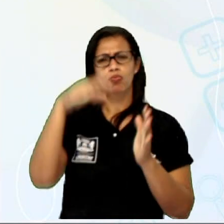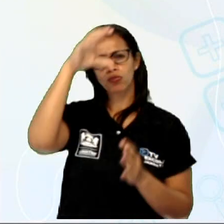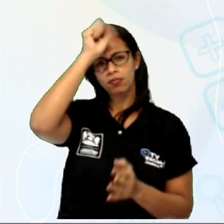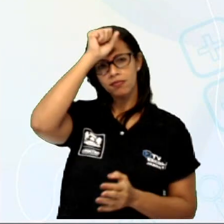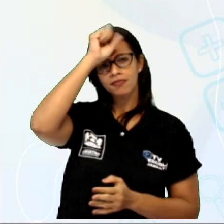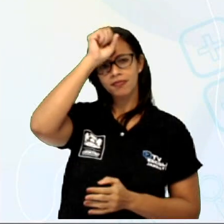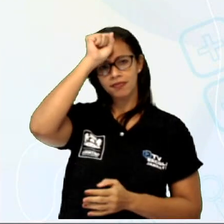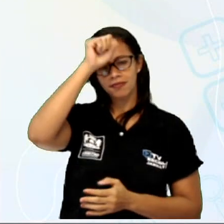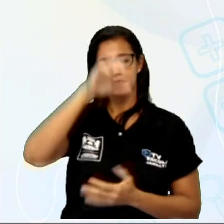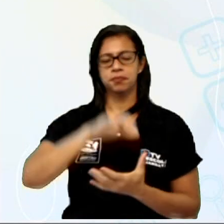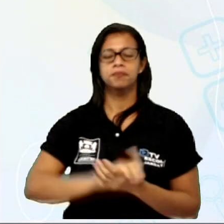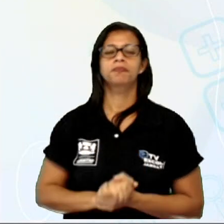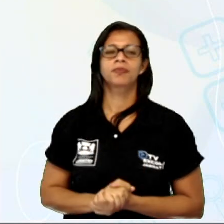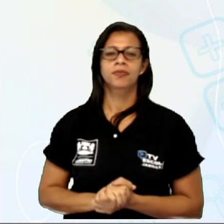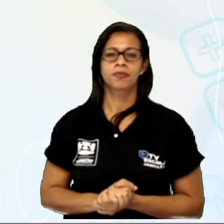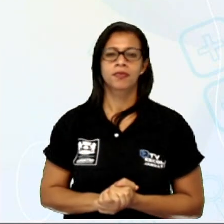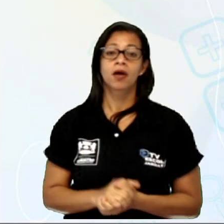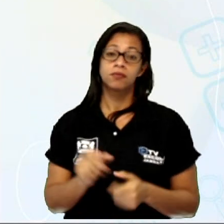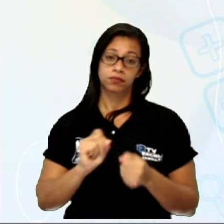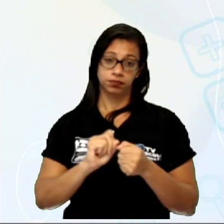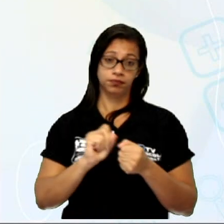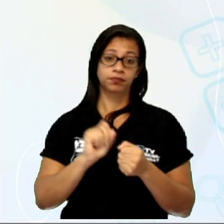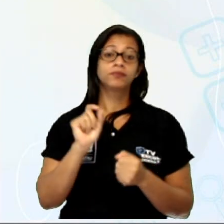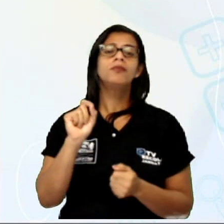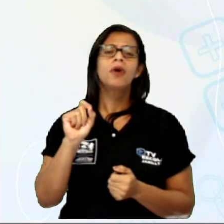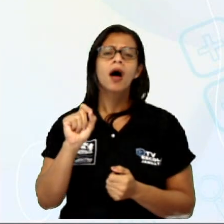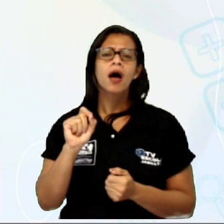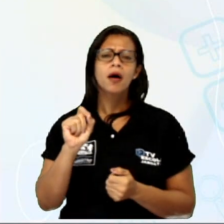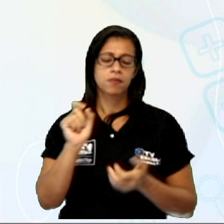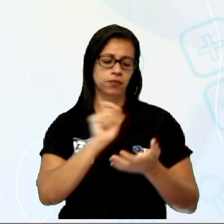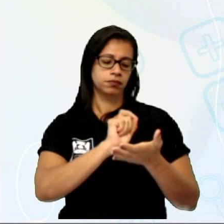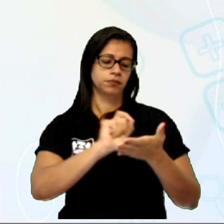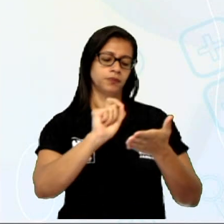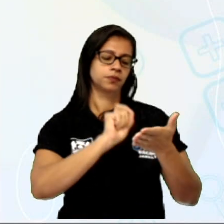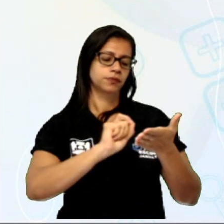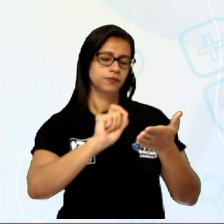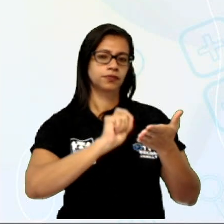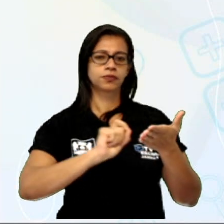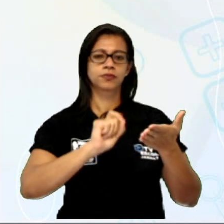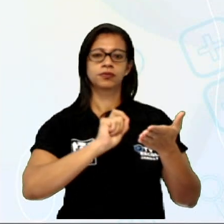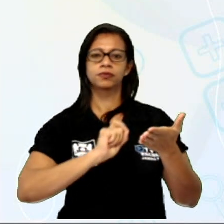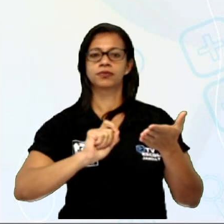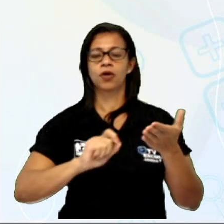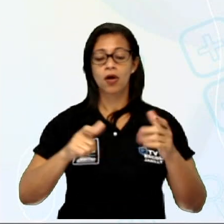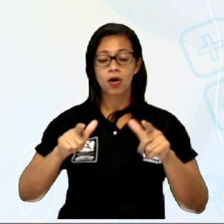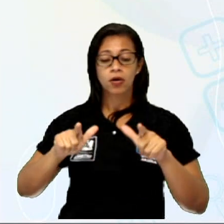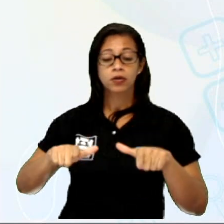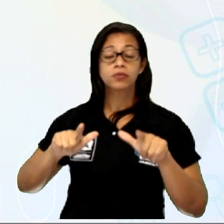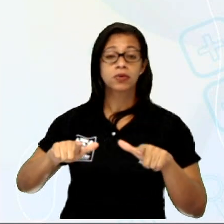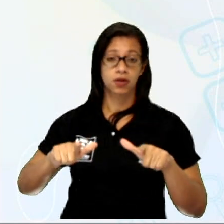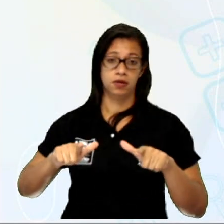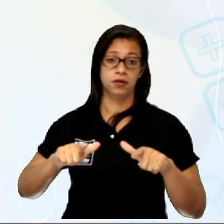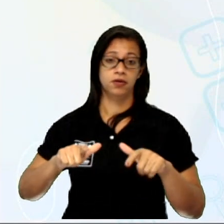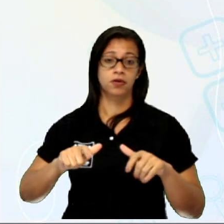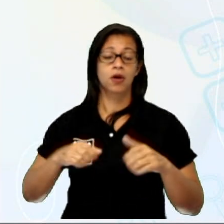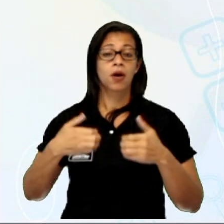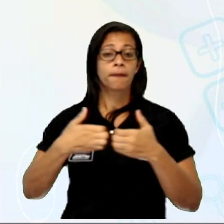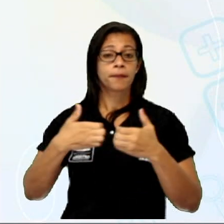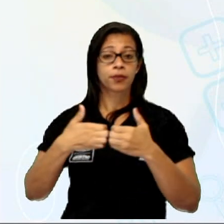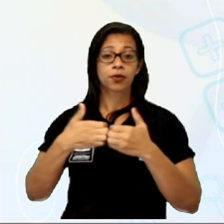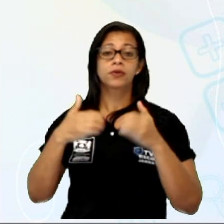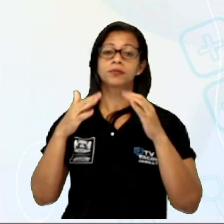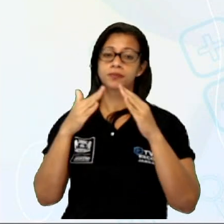Você vai fazer o seguinte, listar no seu caderno lugares perto da sua casa em que as